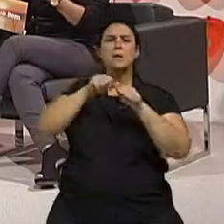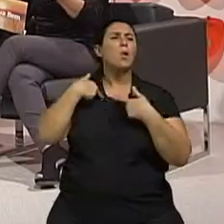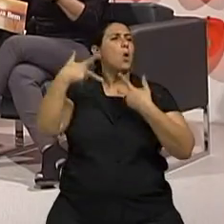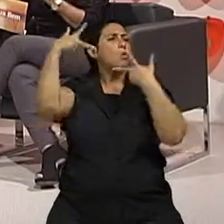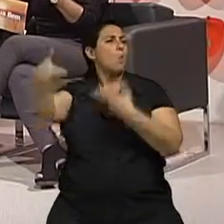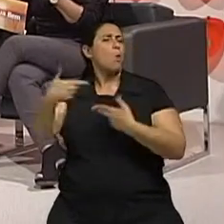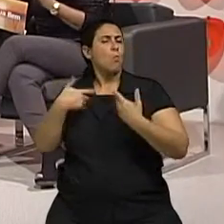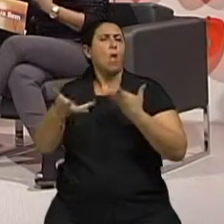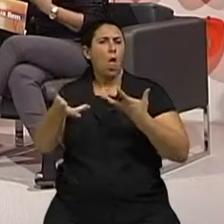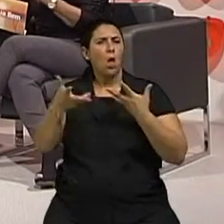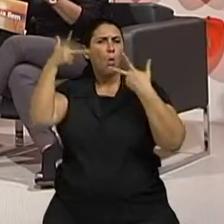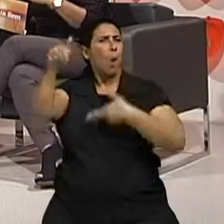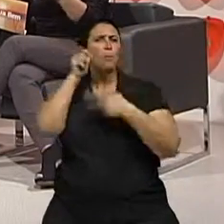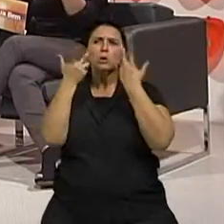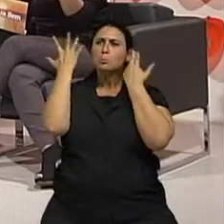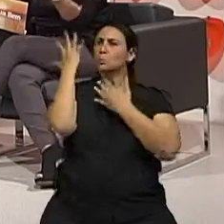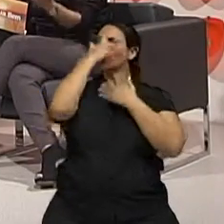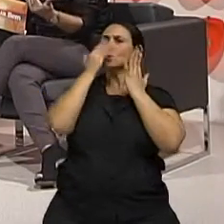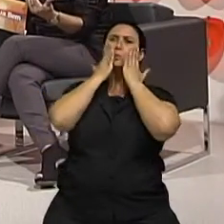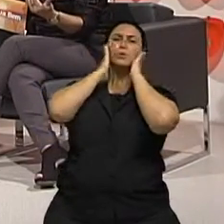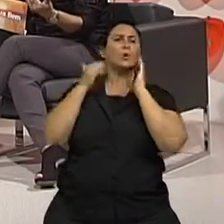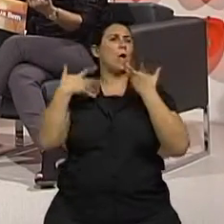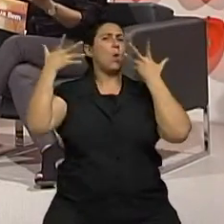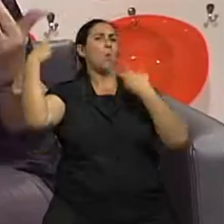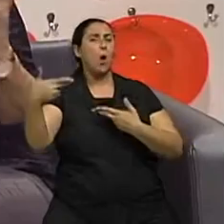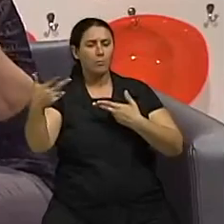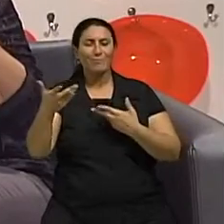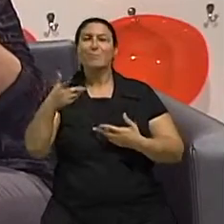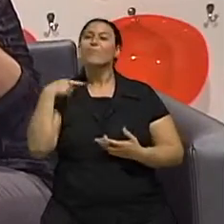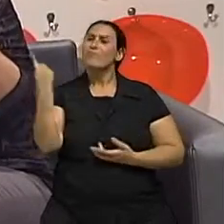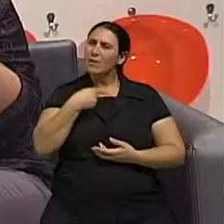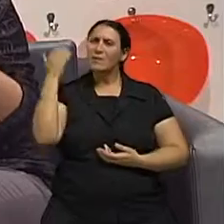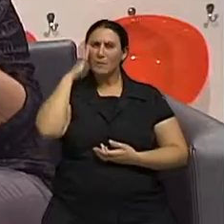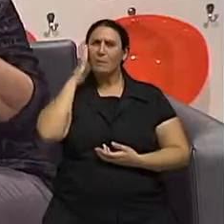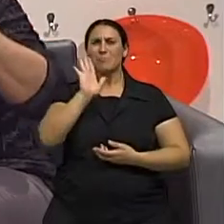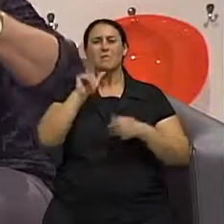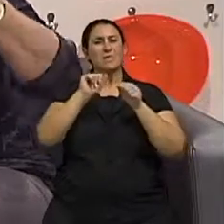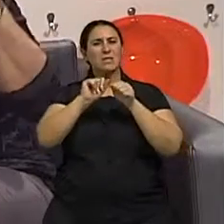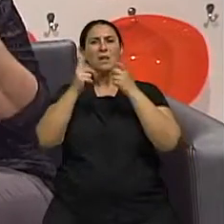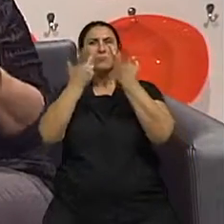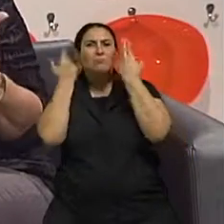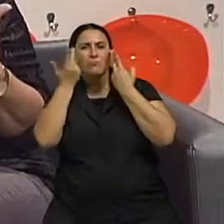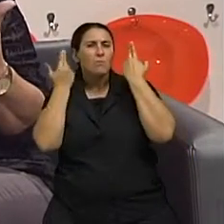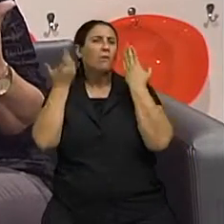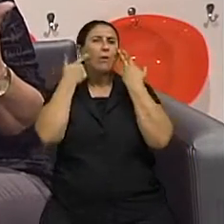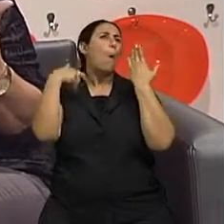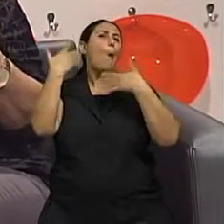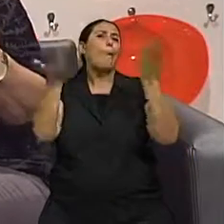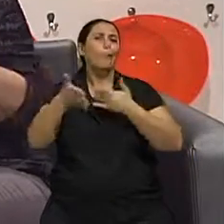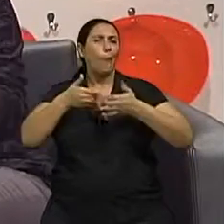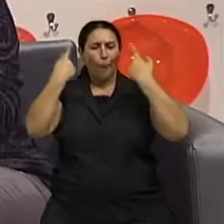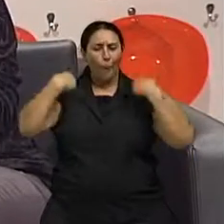Mas cada organismo é um, a gente já falou toda essa preparação, mas mesmo para incisão no rosto ou para qualquer tipo de